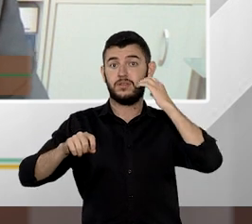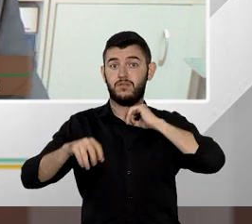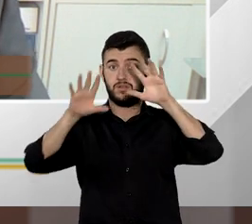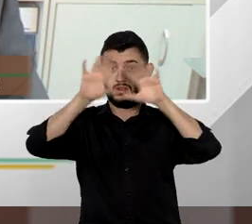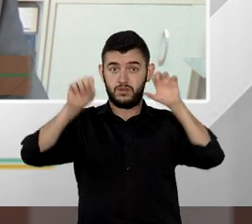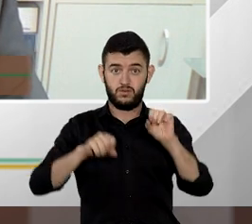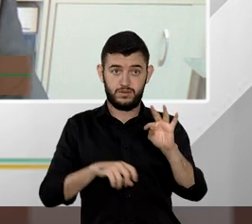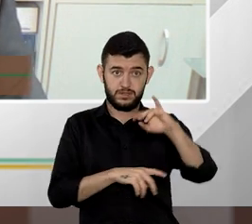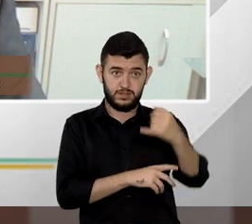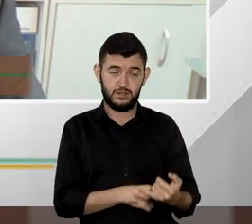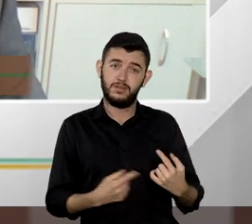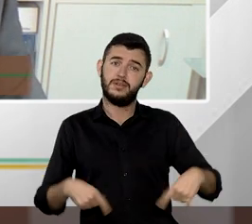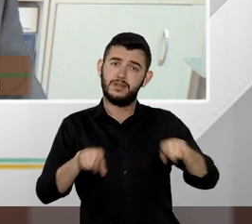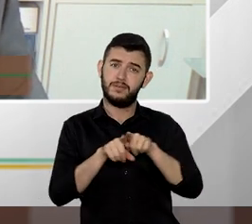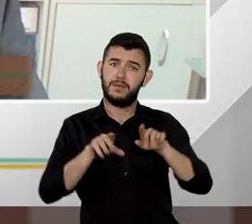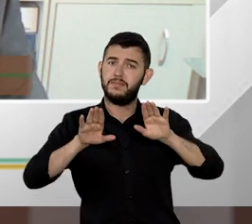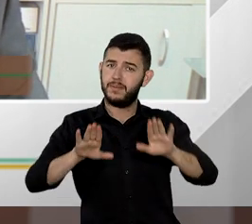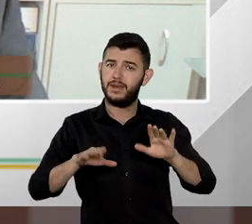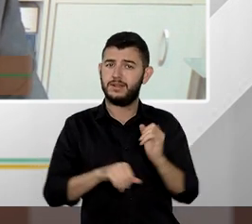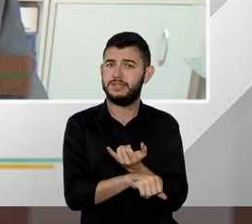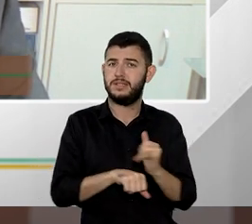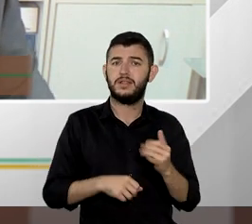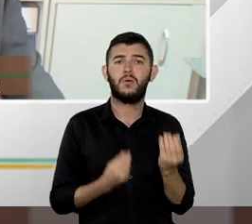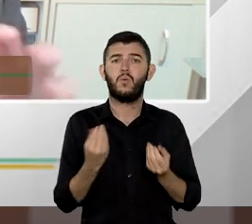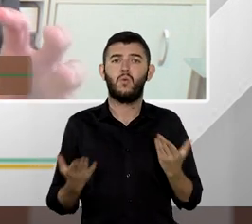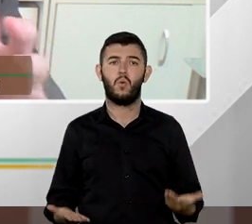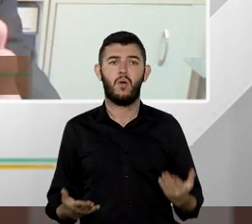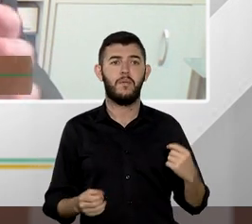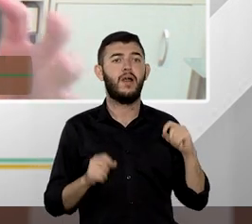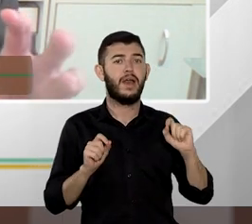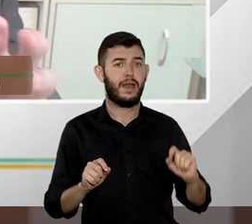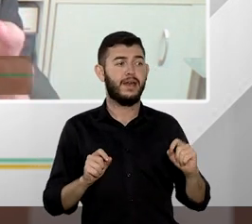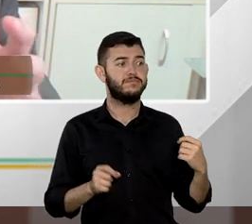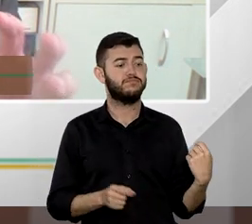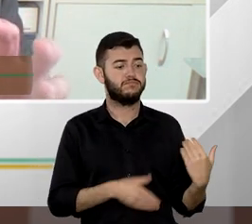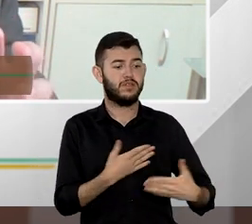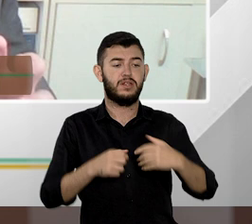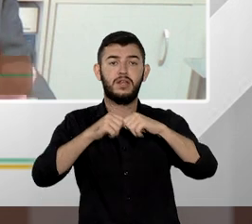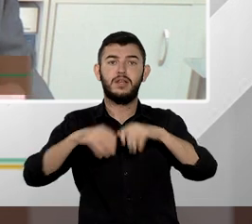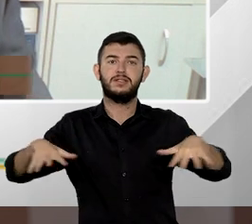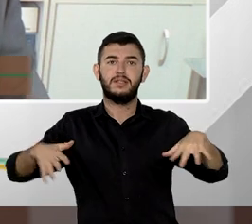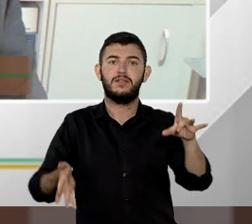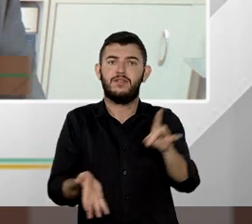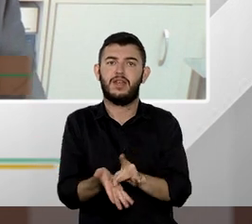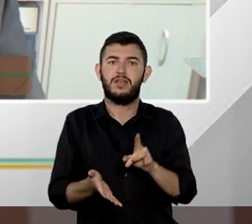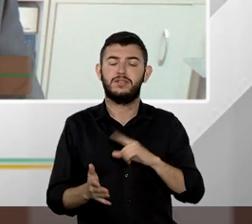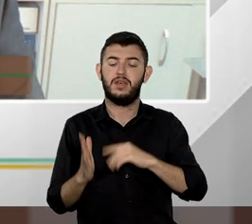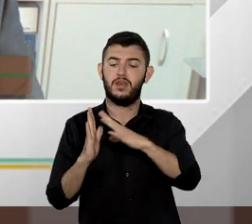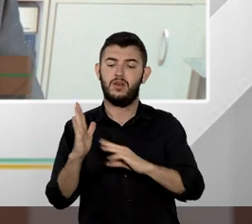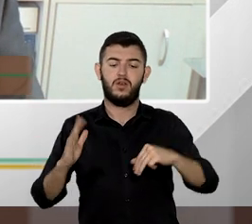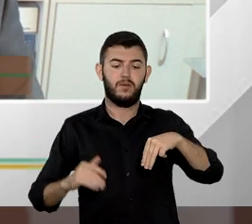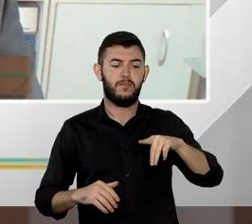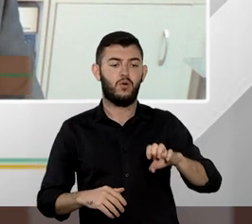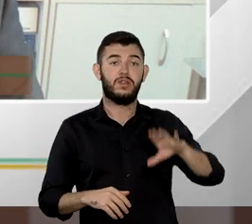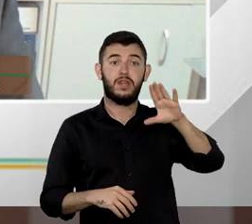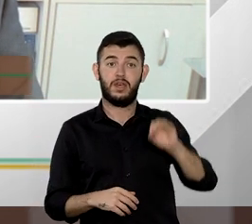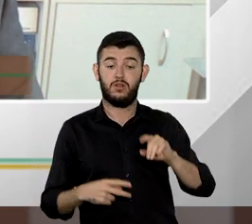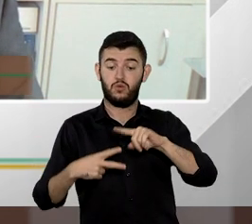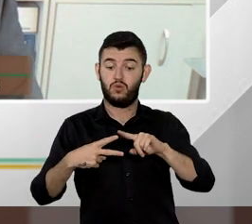TST a gente também tem um filtro da transcendência. Então, são dois modelos bem importantes que a gente tem que ter